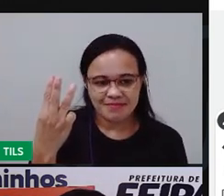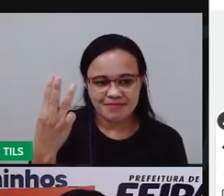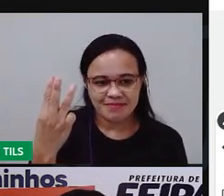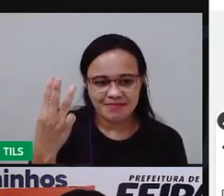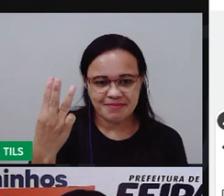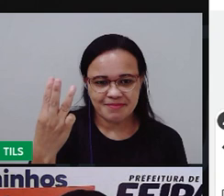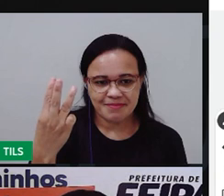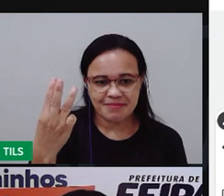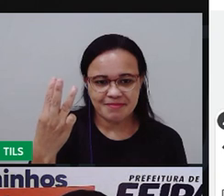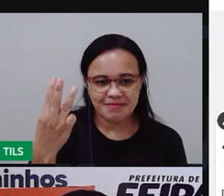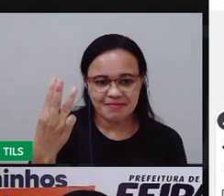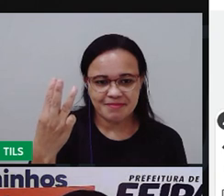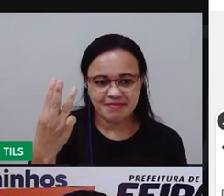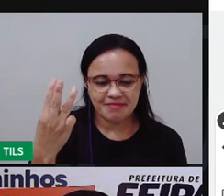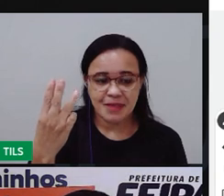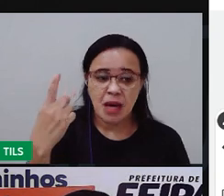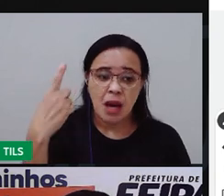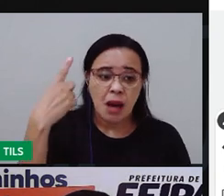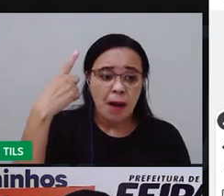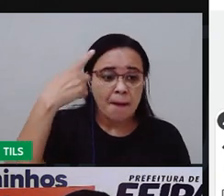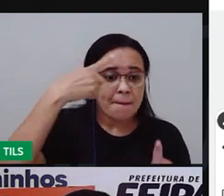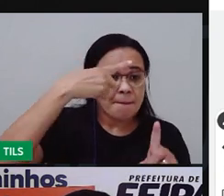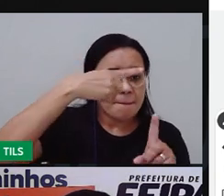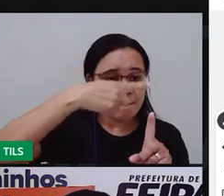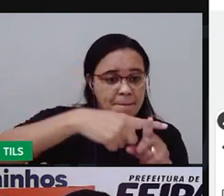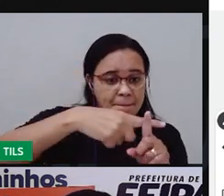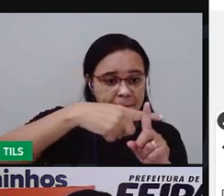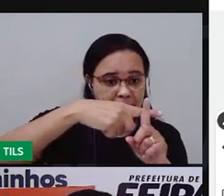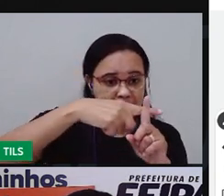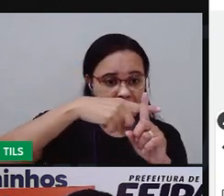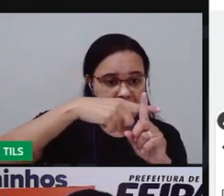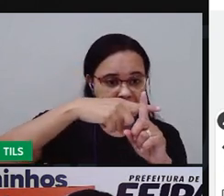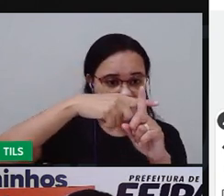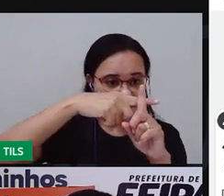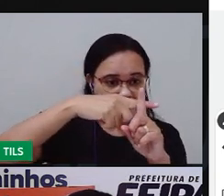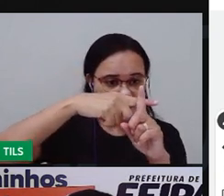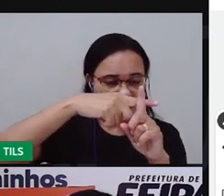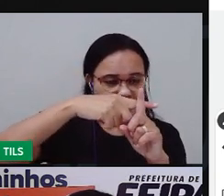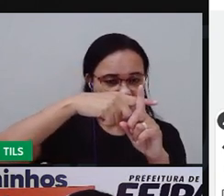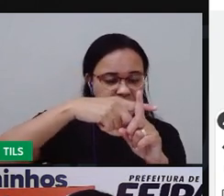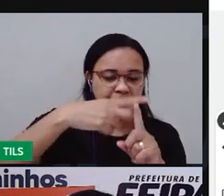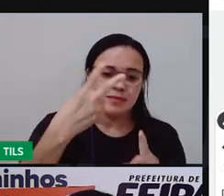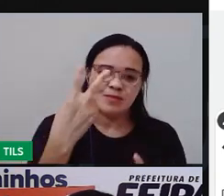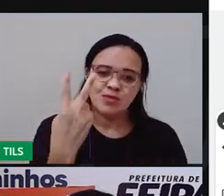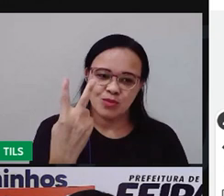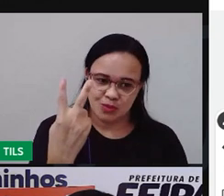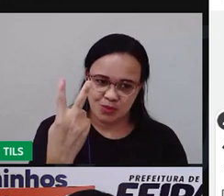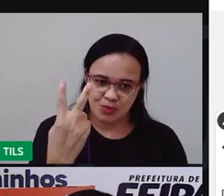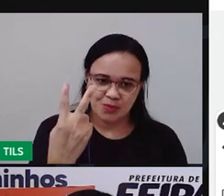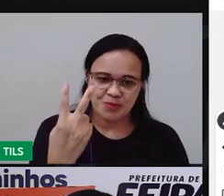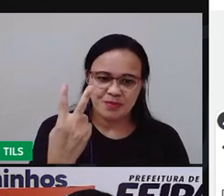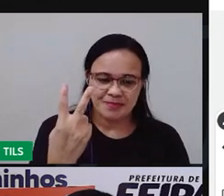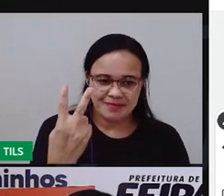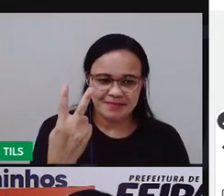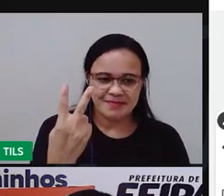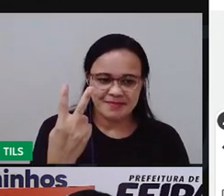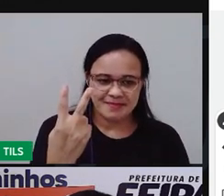Mas, ele ainda tem dois. Olha o símbolo de mais aqui que a gente está colocando.